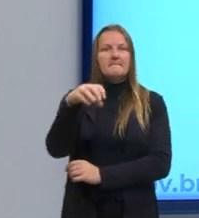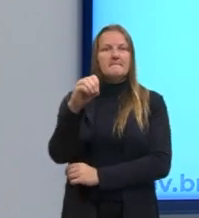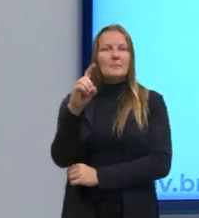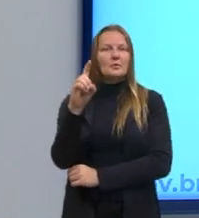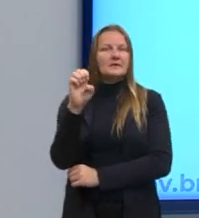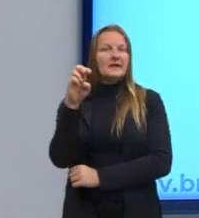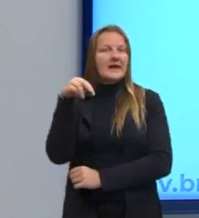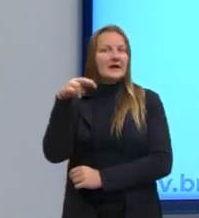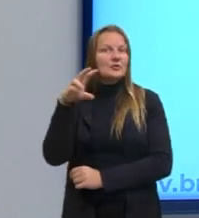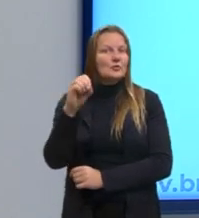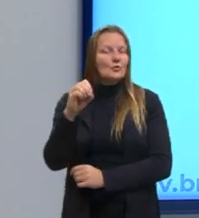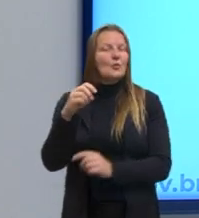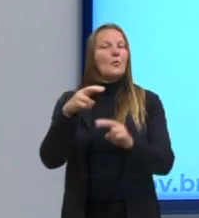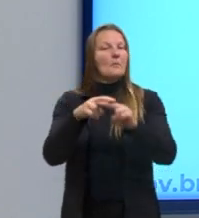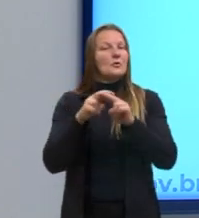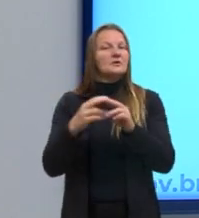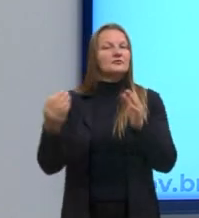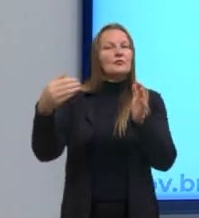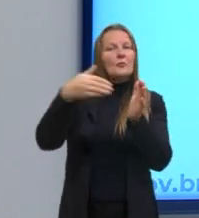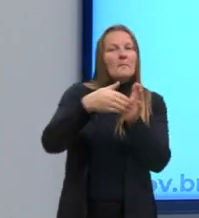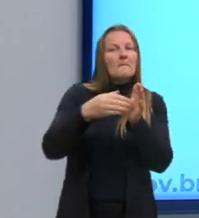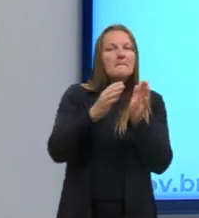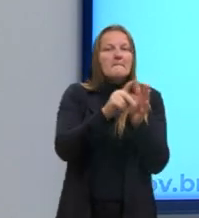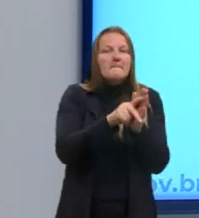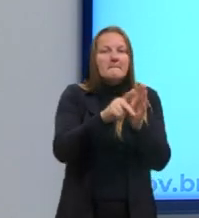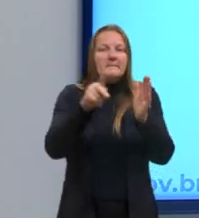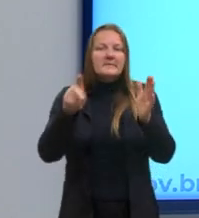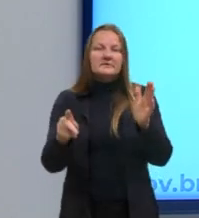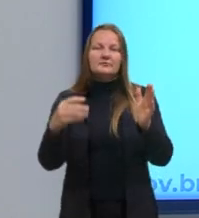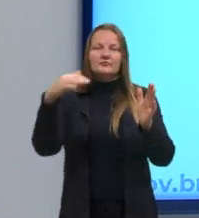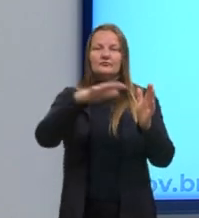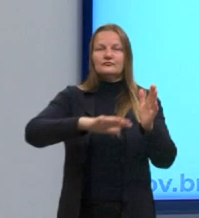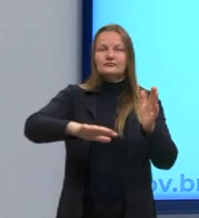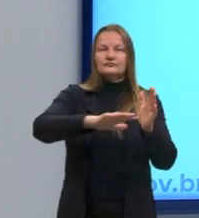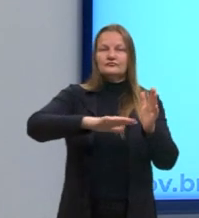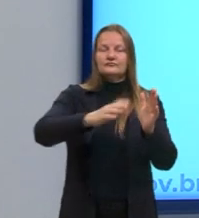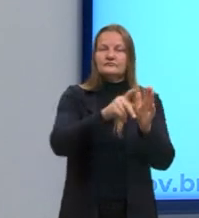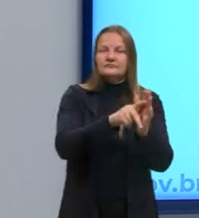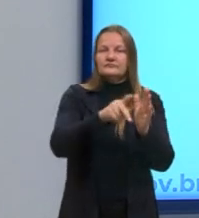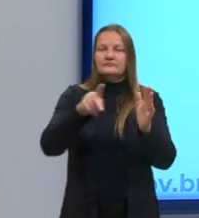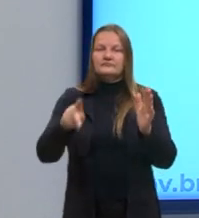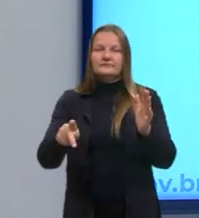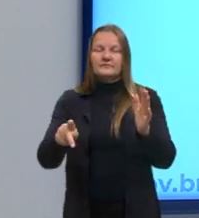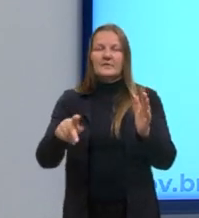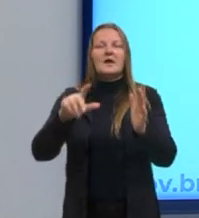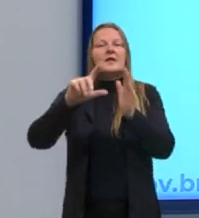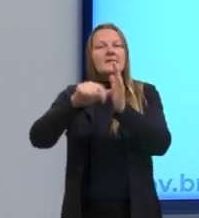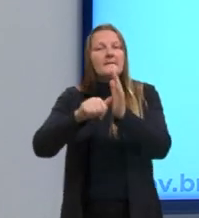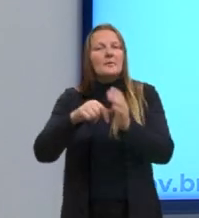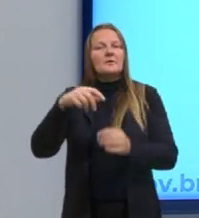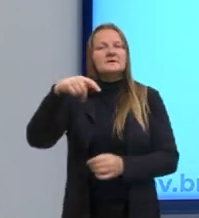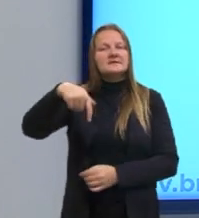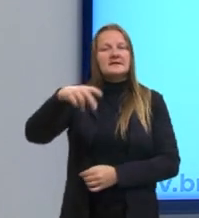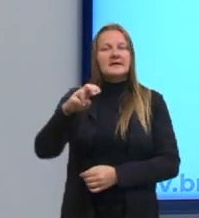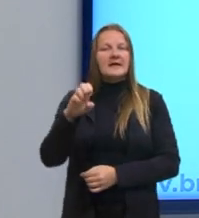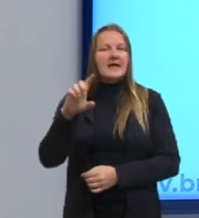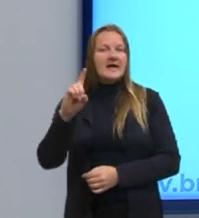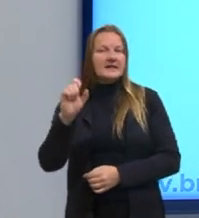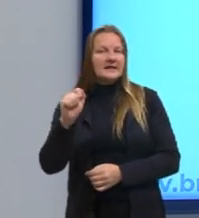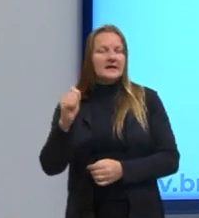período aqui. É o período da modernidade. Aí, após a queda de Constantinopla, o período da